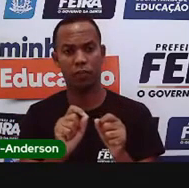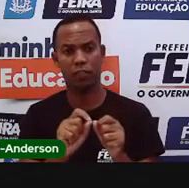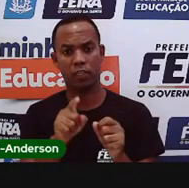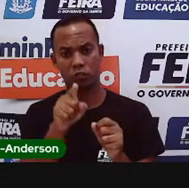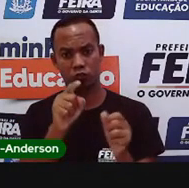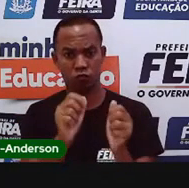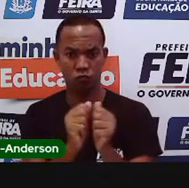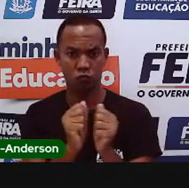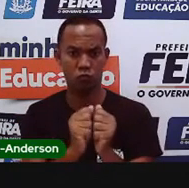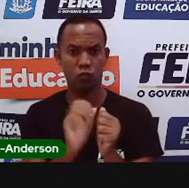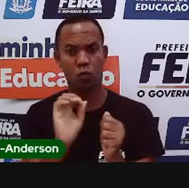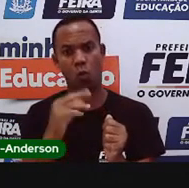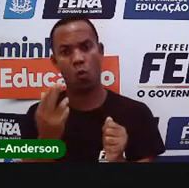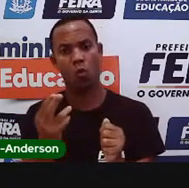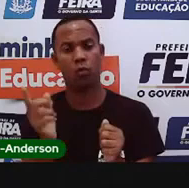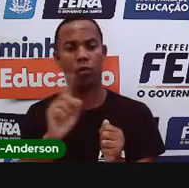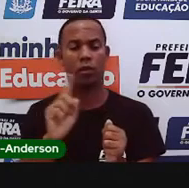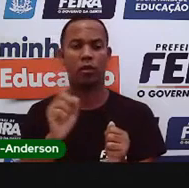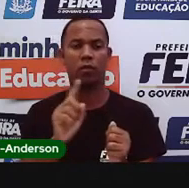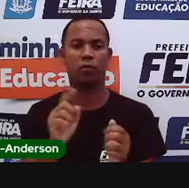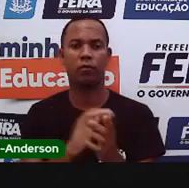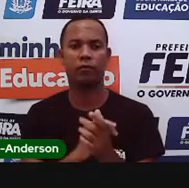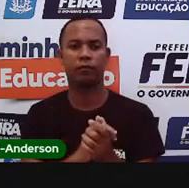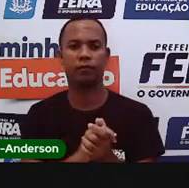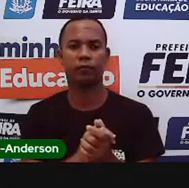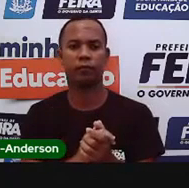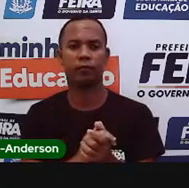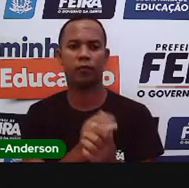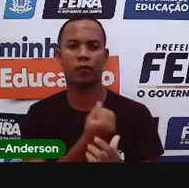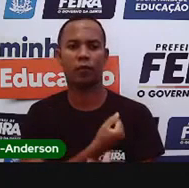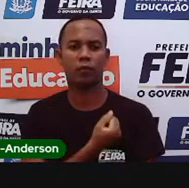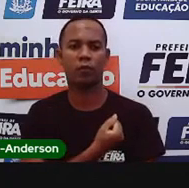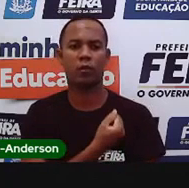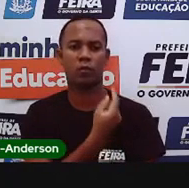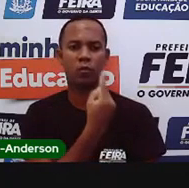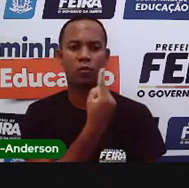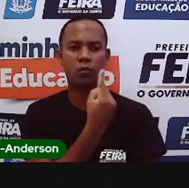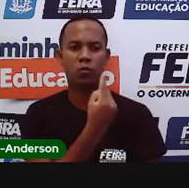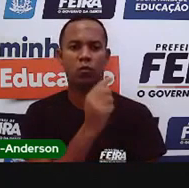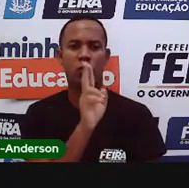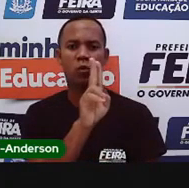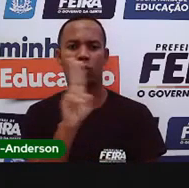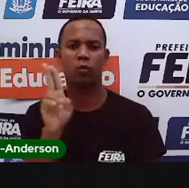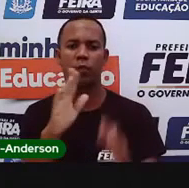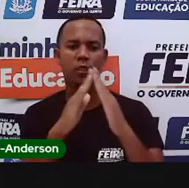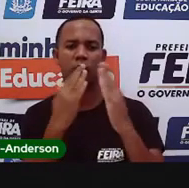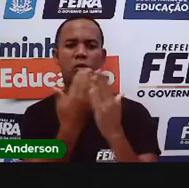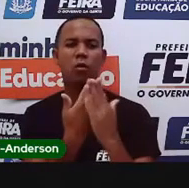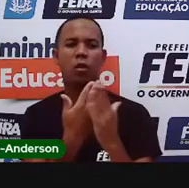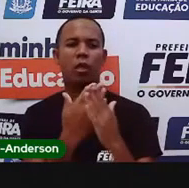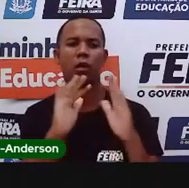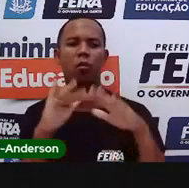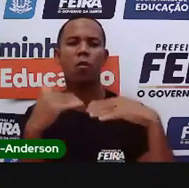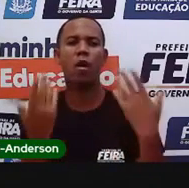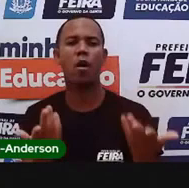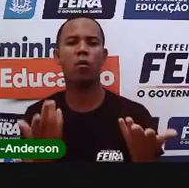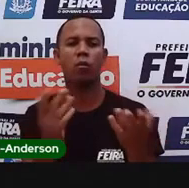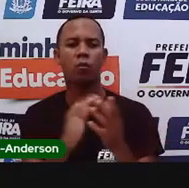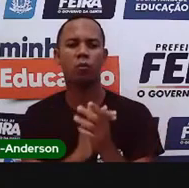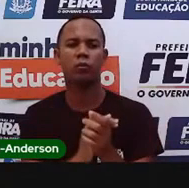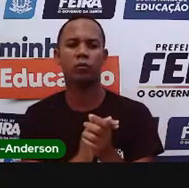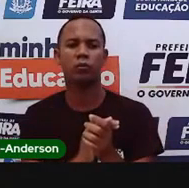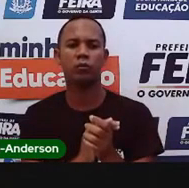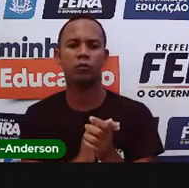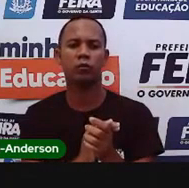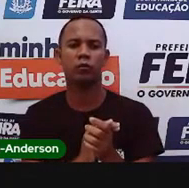orientação dos professores de vocês. Questão 1. Qual é nome da sua escola? Qual o nome? O nome da